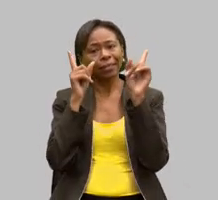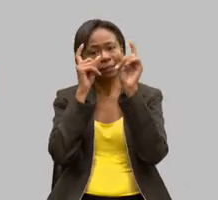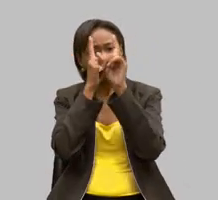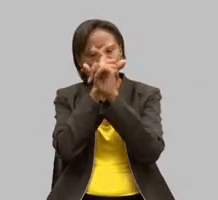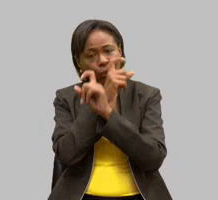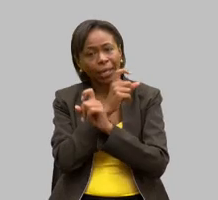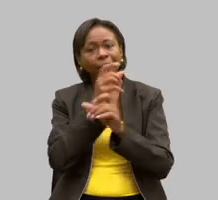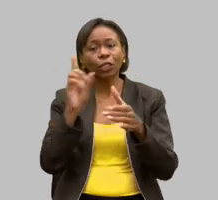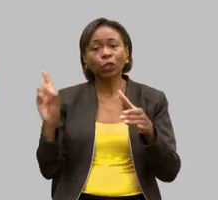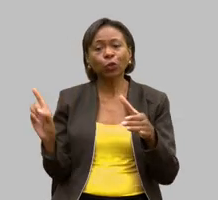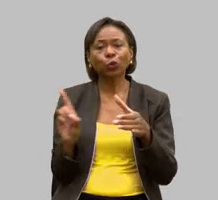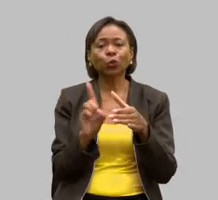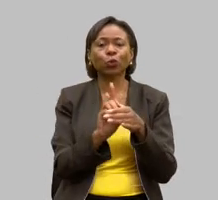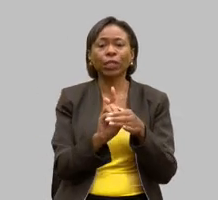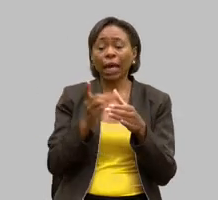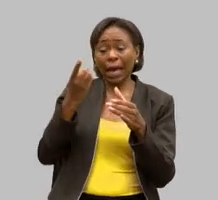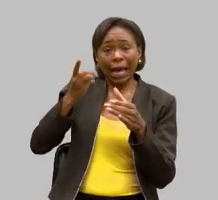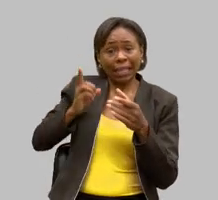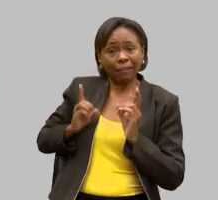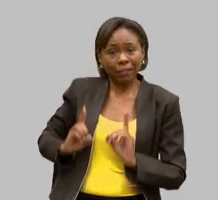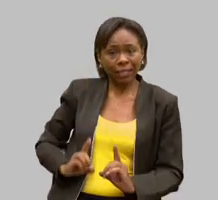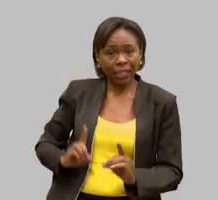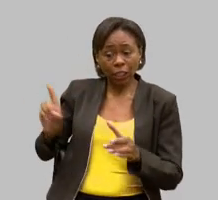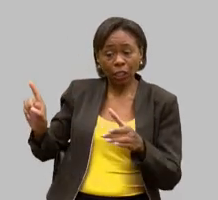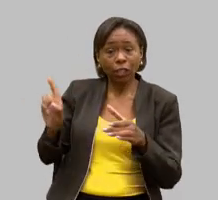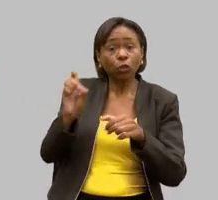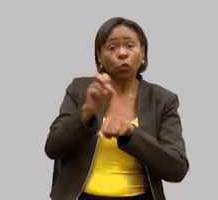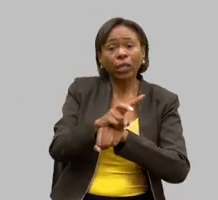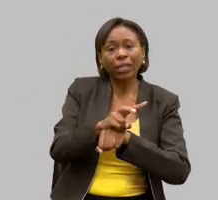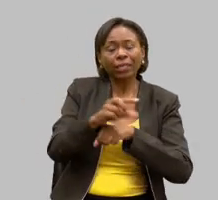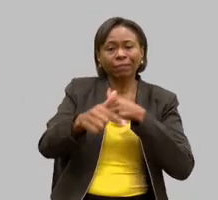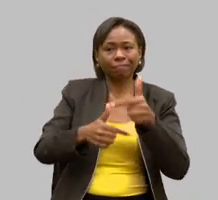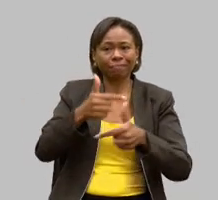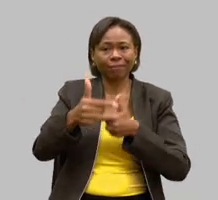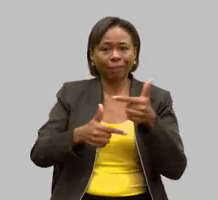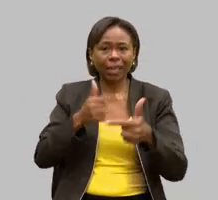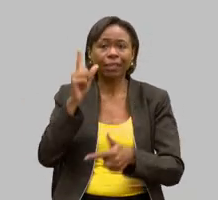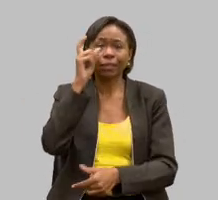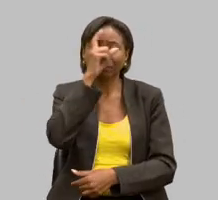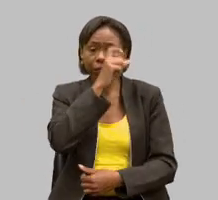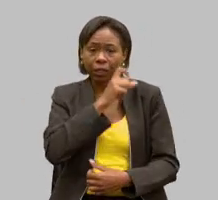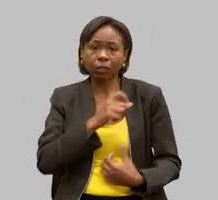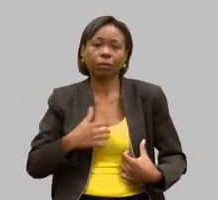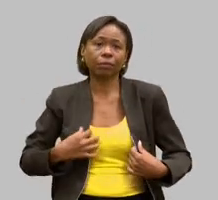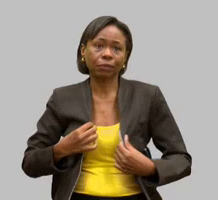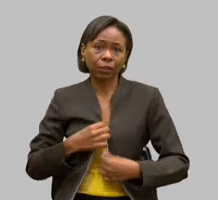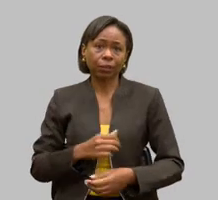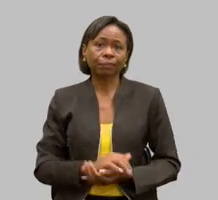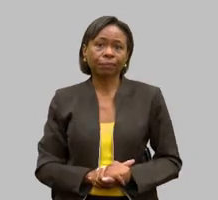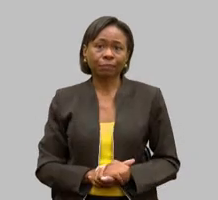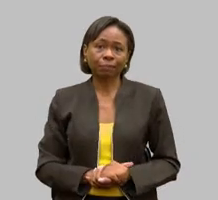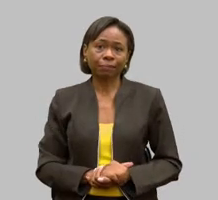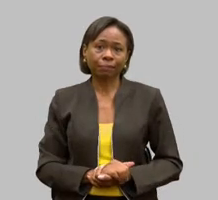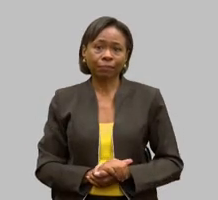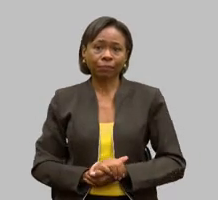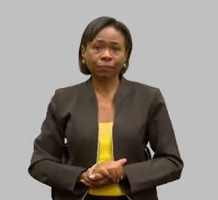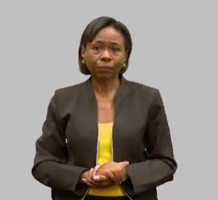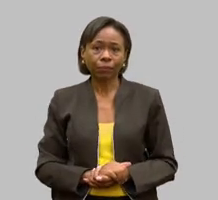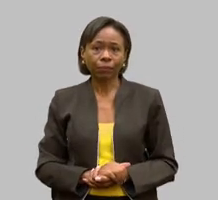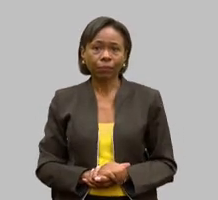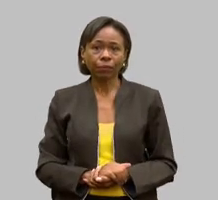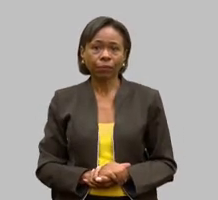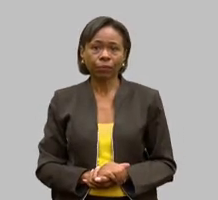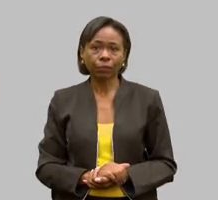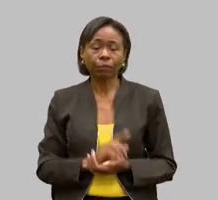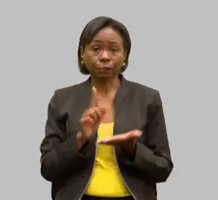essa pessoa com deficiência adulta no mercado de trabalho quando você fala de 20% e aí eu gostaria de